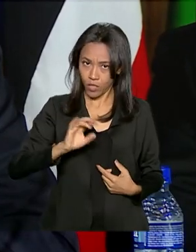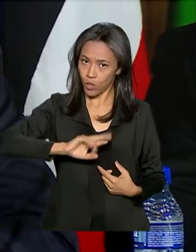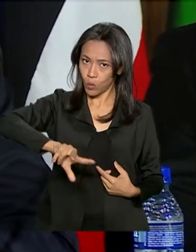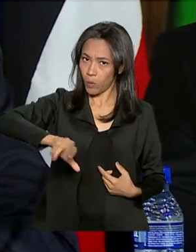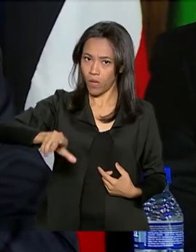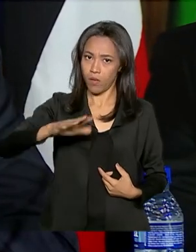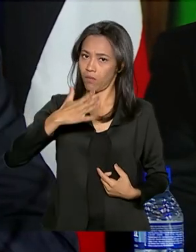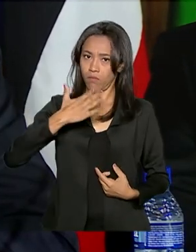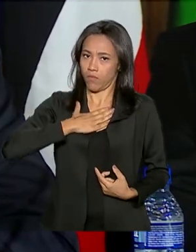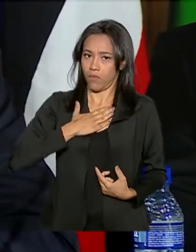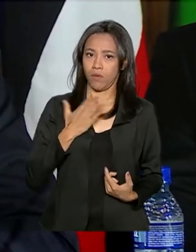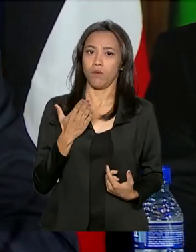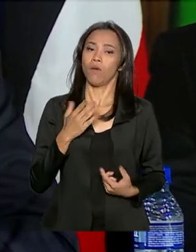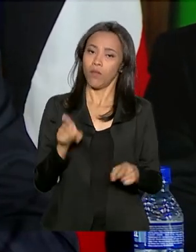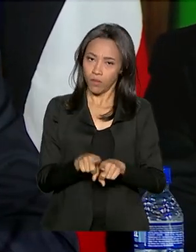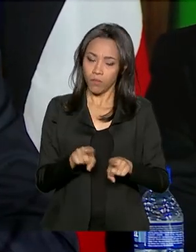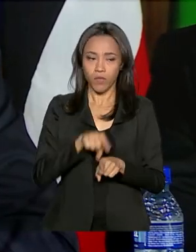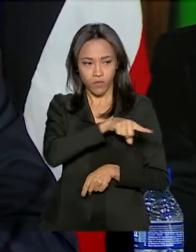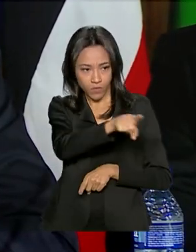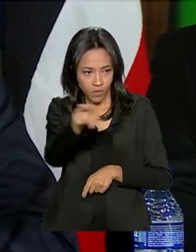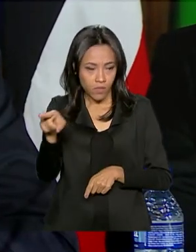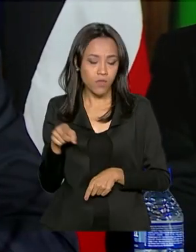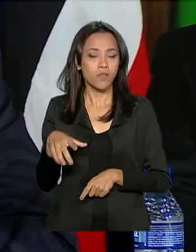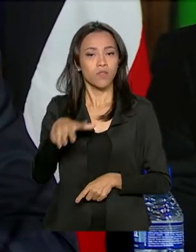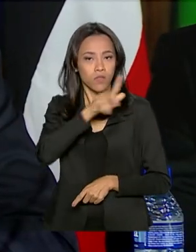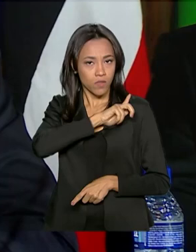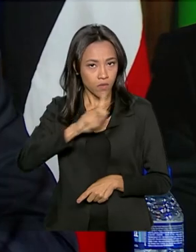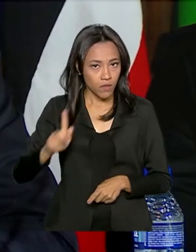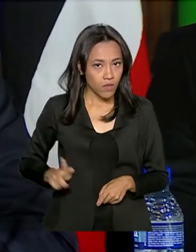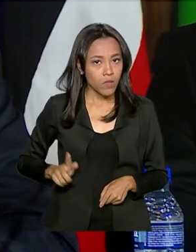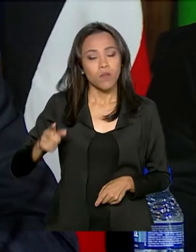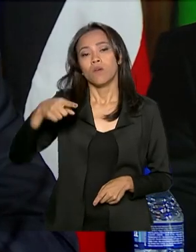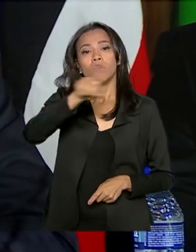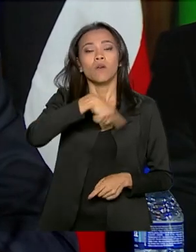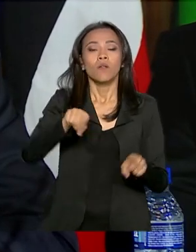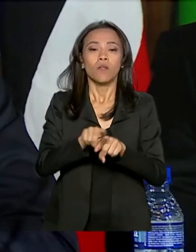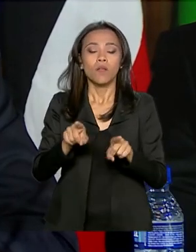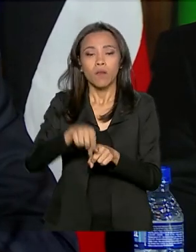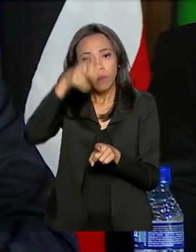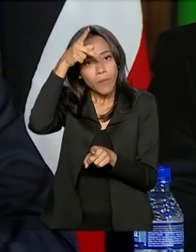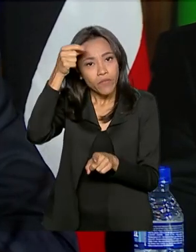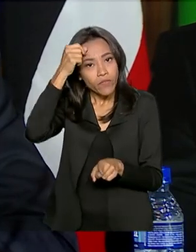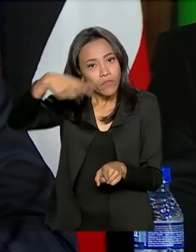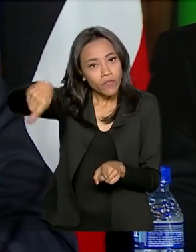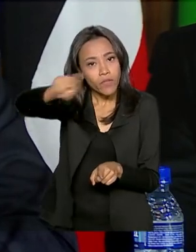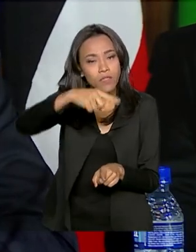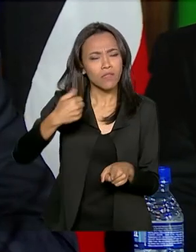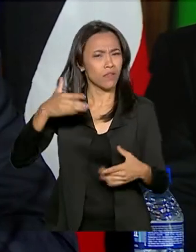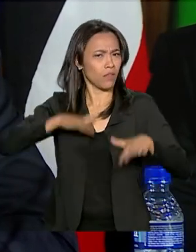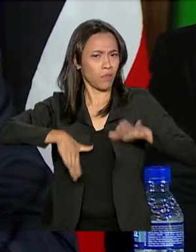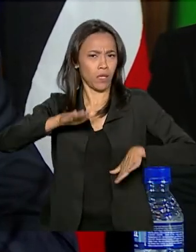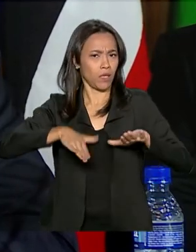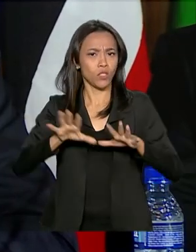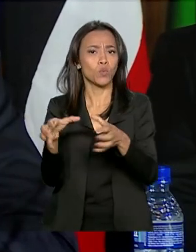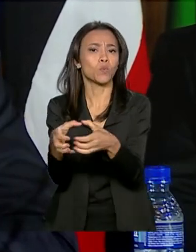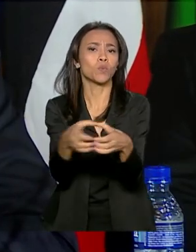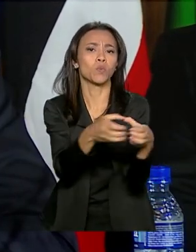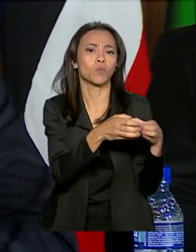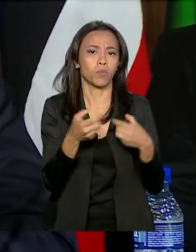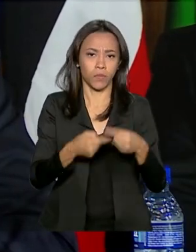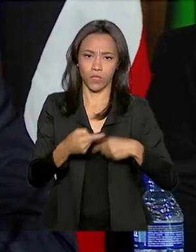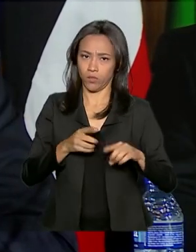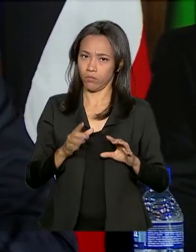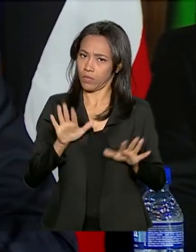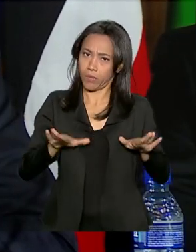É também dos senhores governadores e senhores prefeitos, independente da questão partidária.